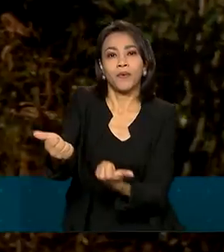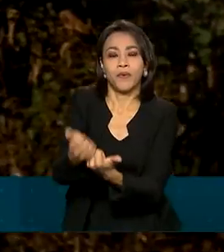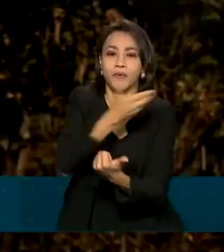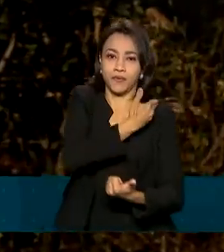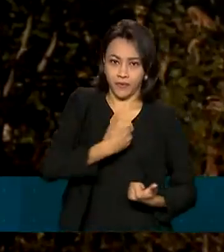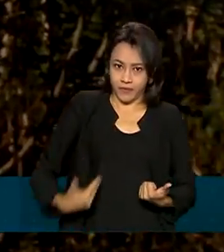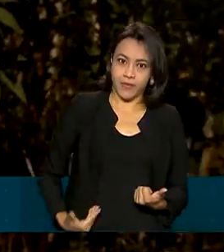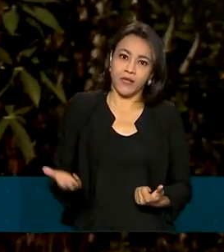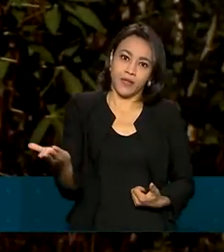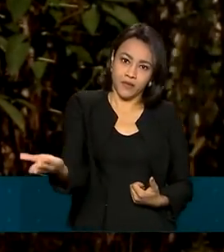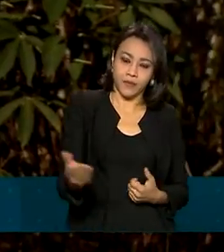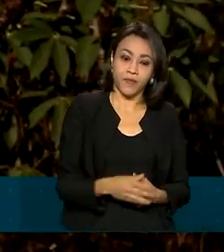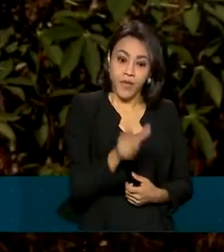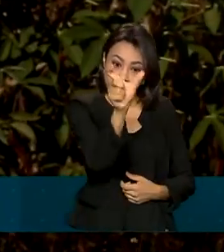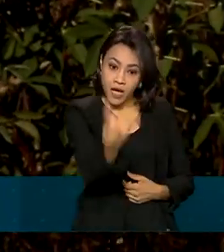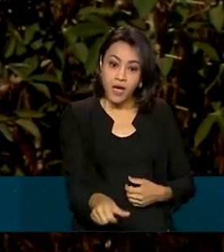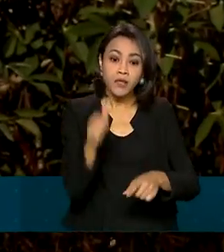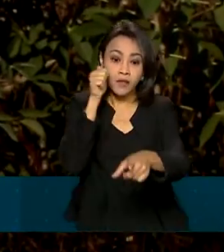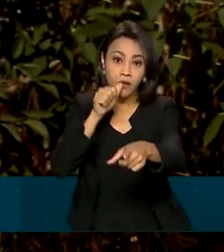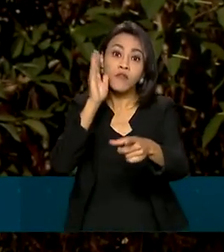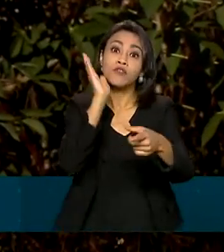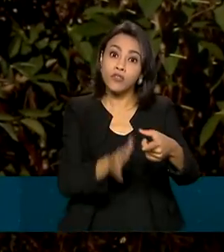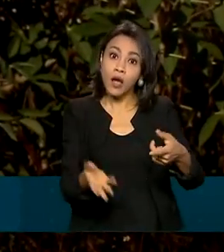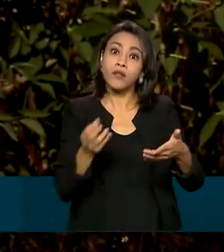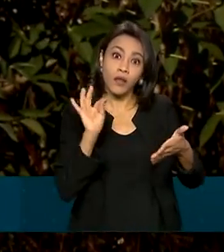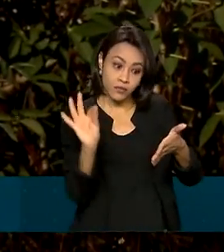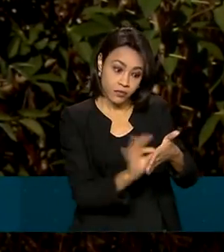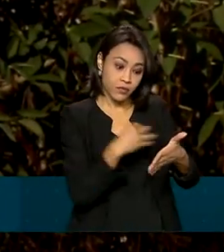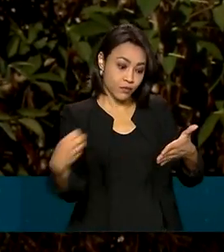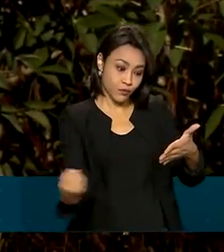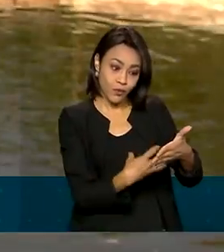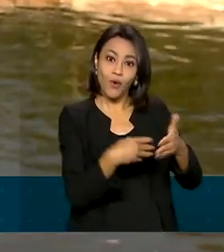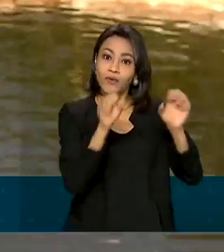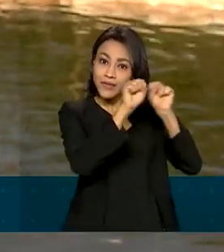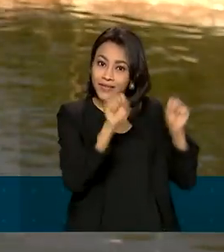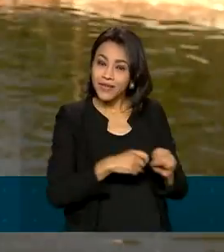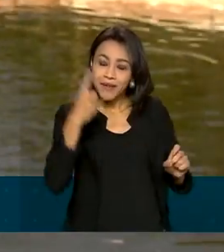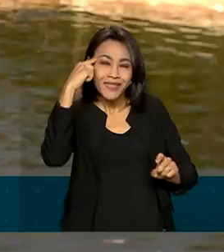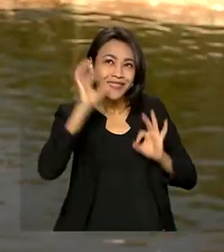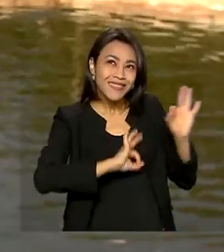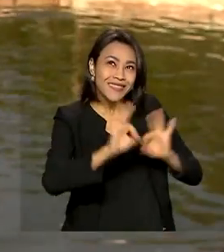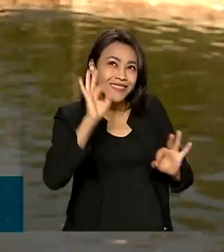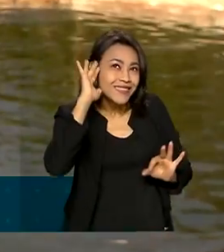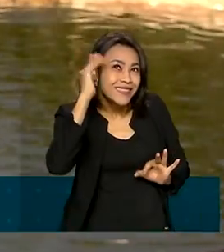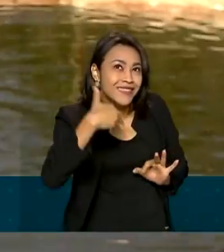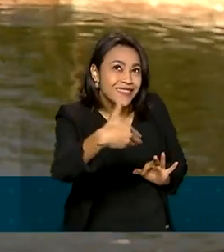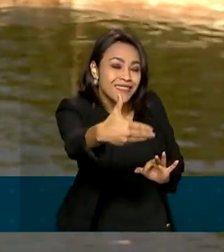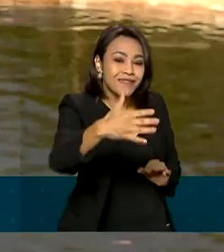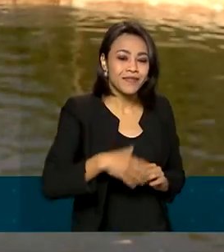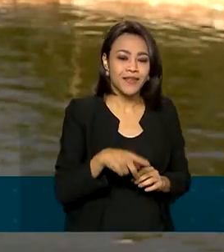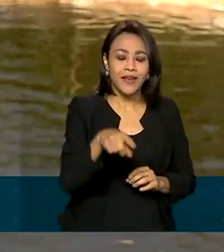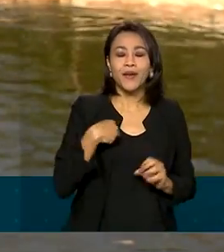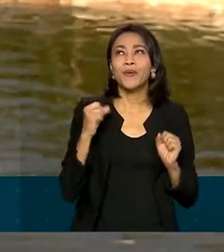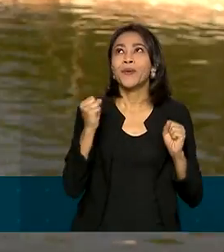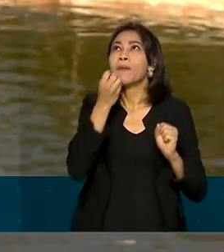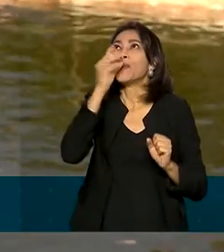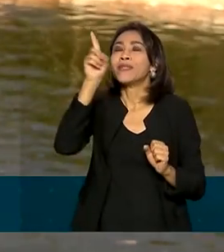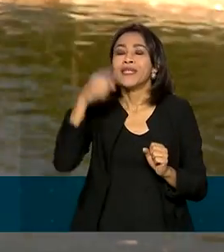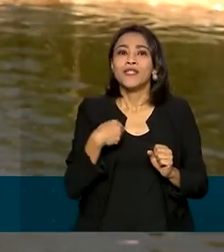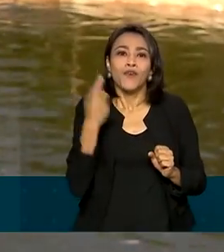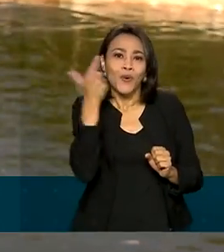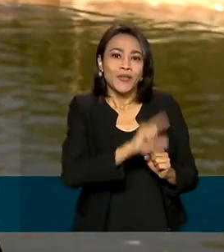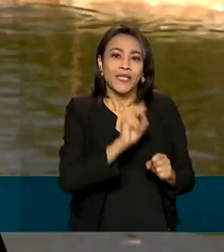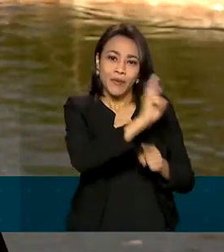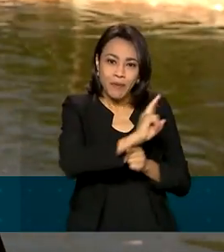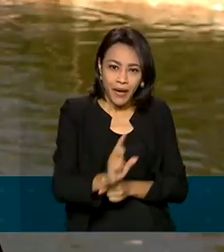Gêna já está inscrita no novo sistema e faz planos. Com fé, meu bom Deus, agora eu vou conseguir um empréstimo para poder